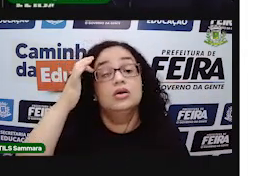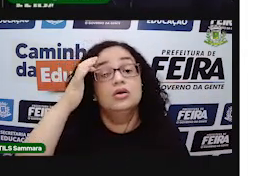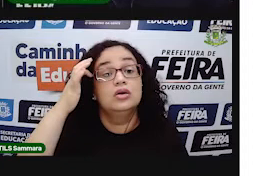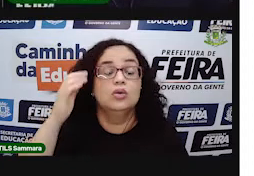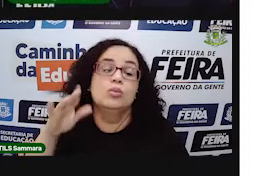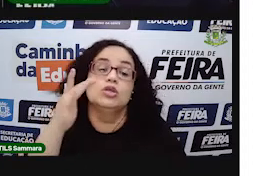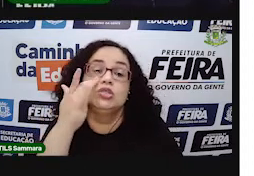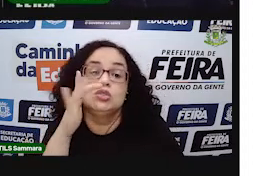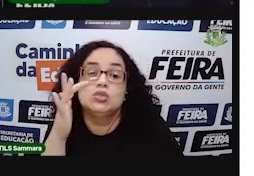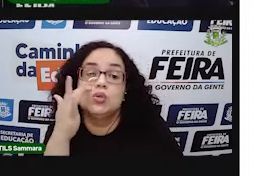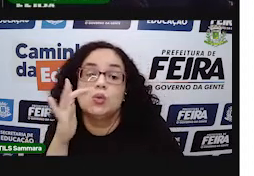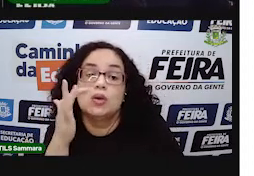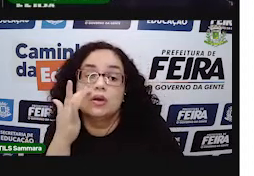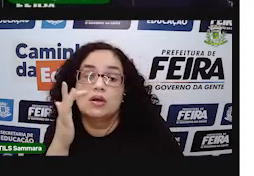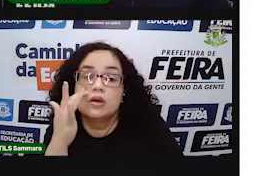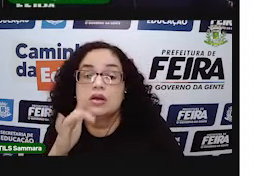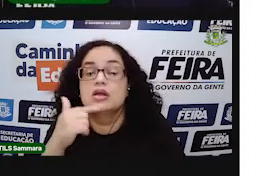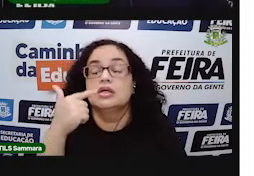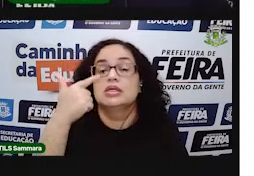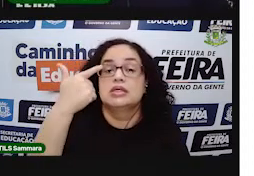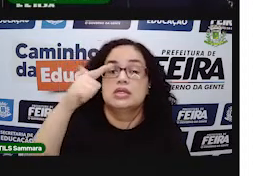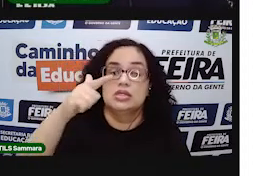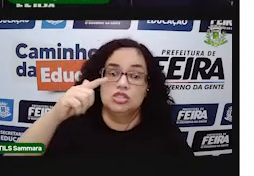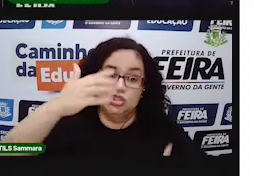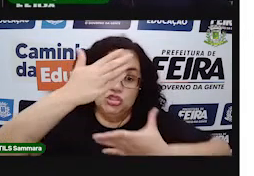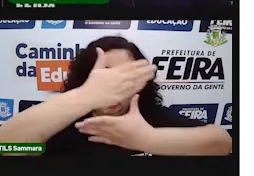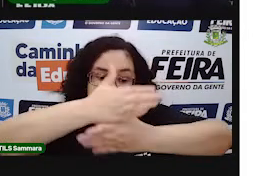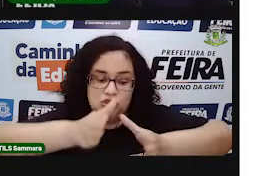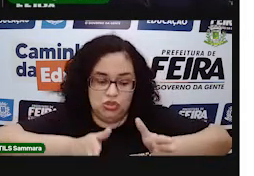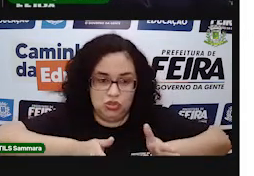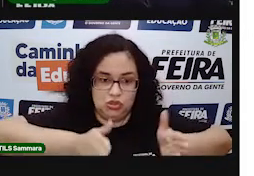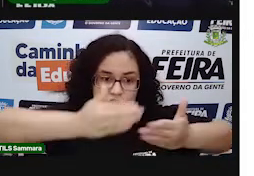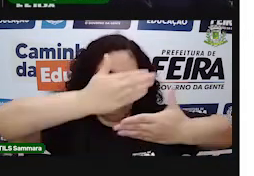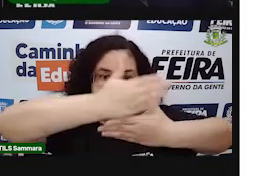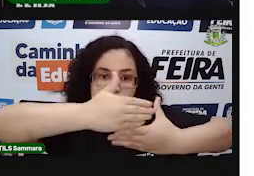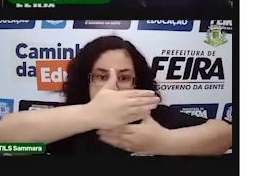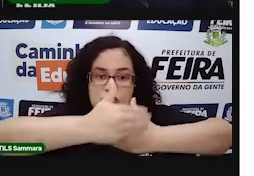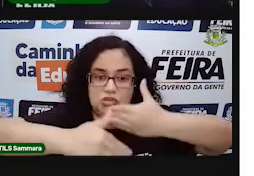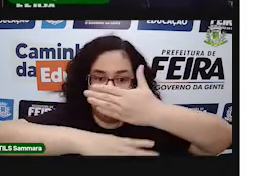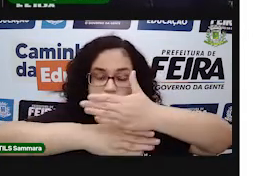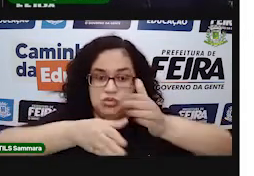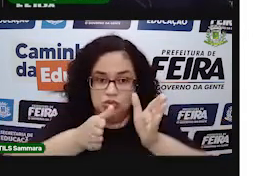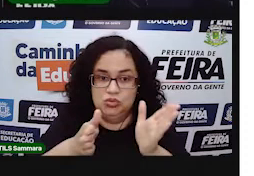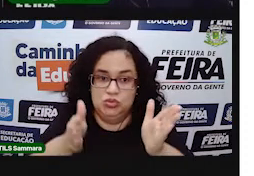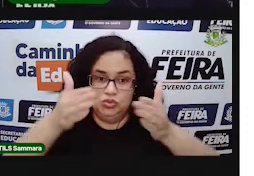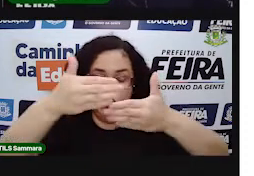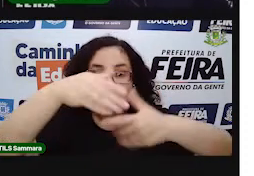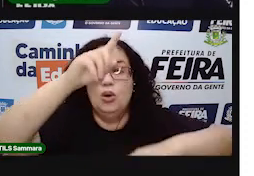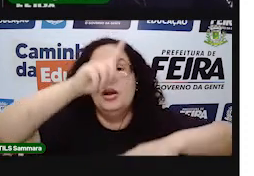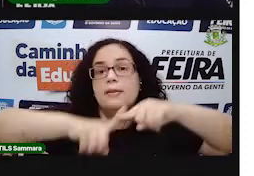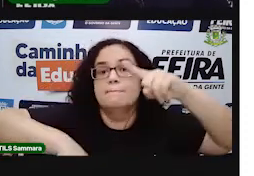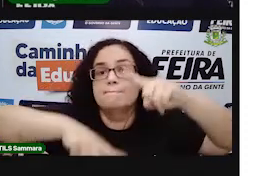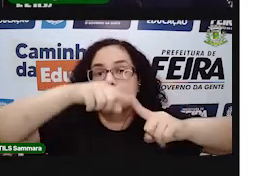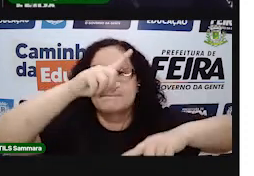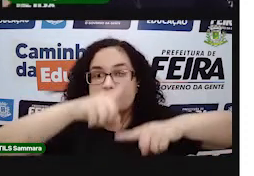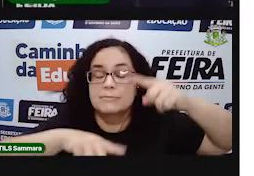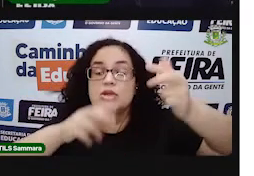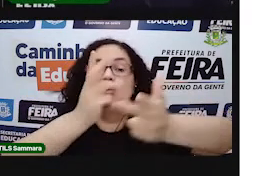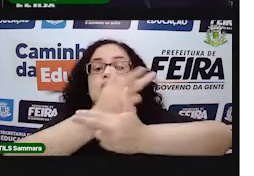um cristal, né? Uma joia e tijolos. O que é que esses